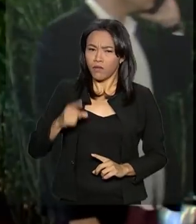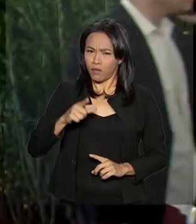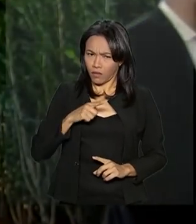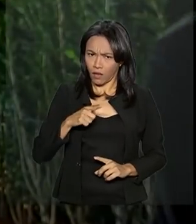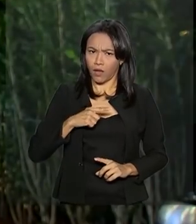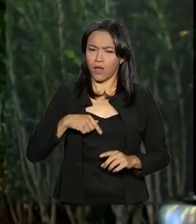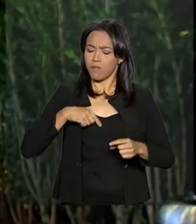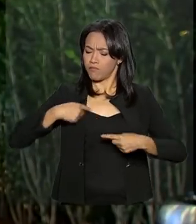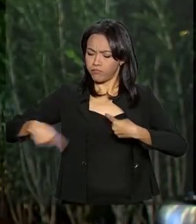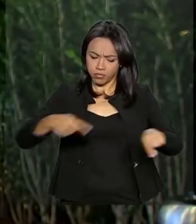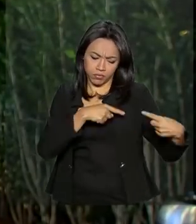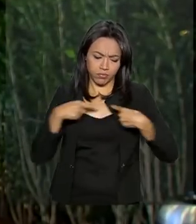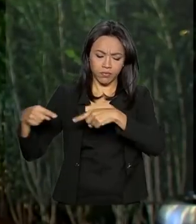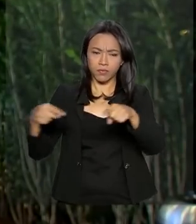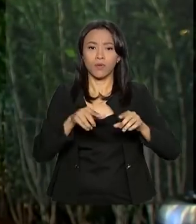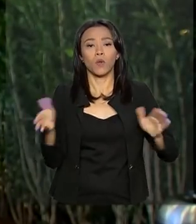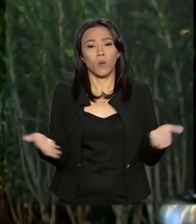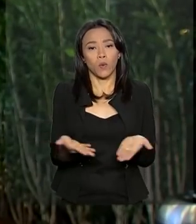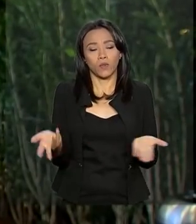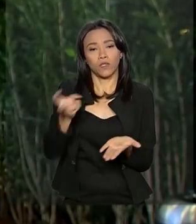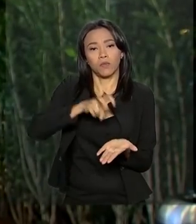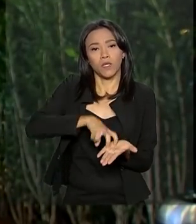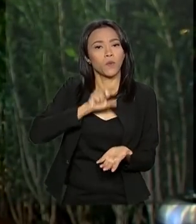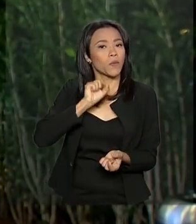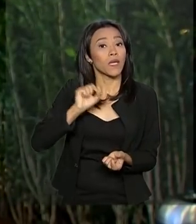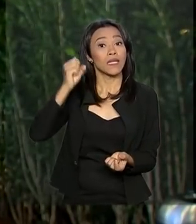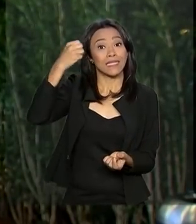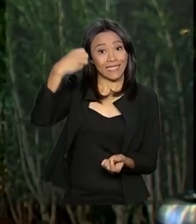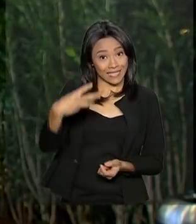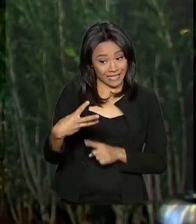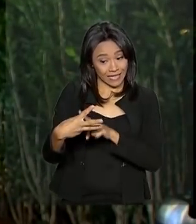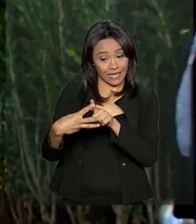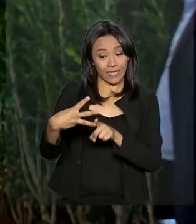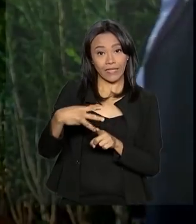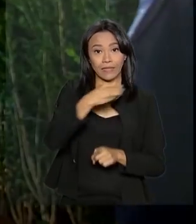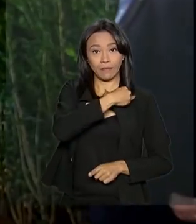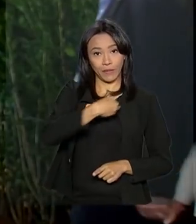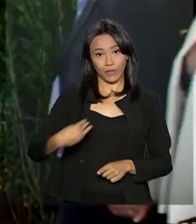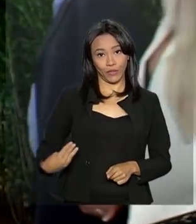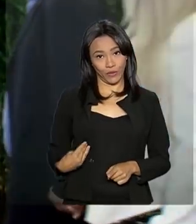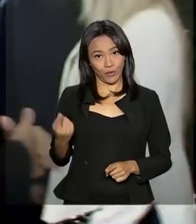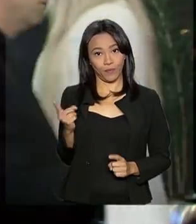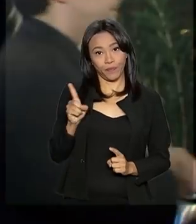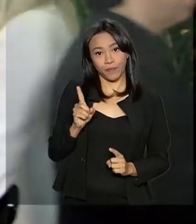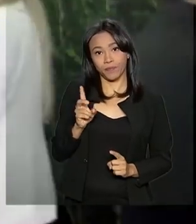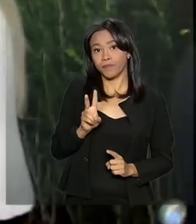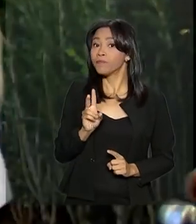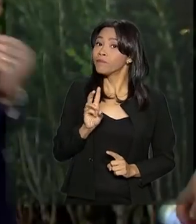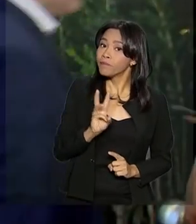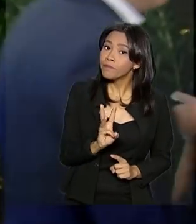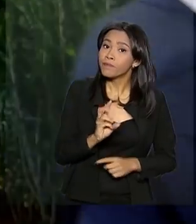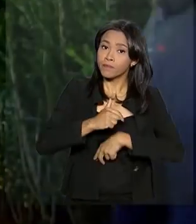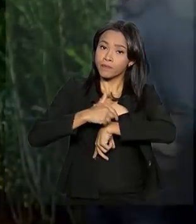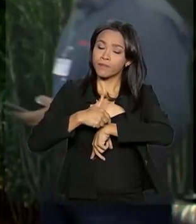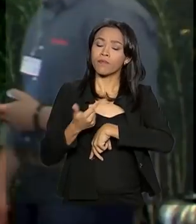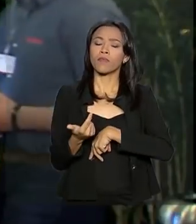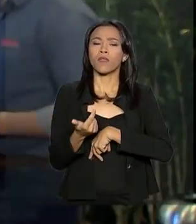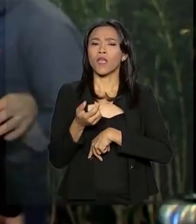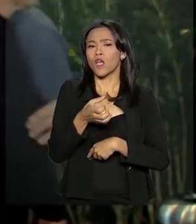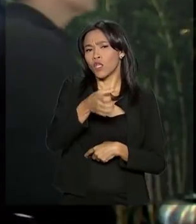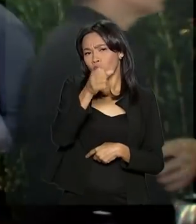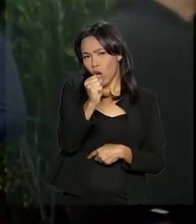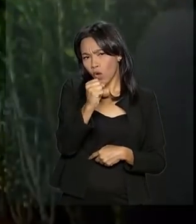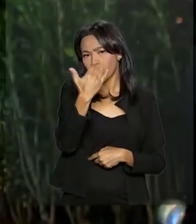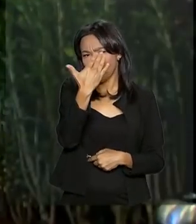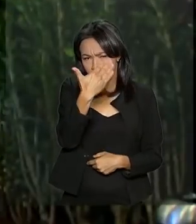debate que acontecem na manhã de hoje, três ministros de estado. Agora, logo mais às 9 horas e